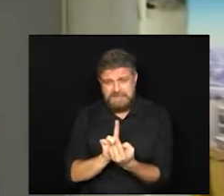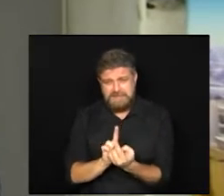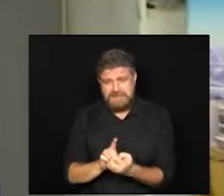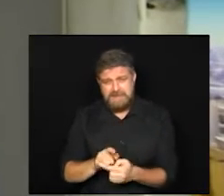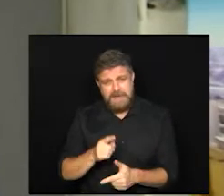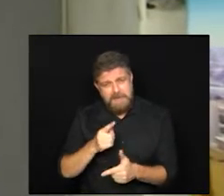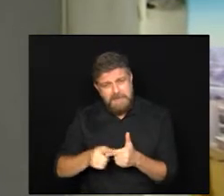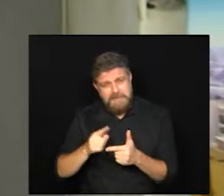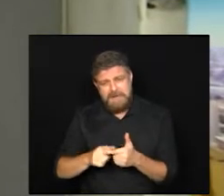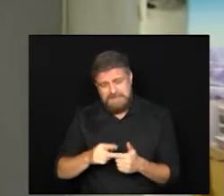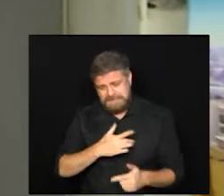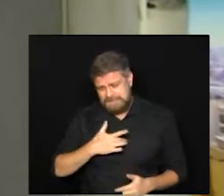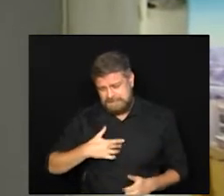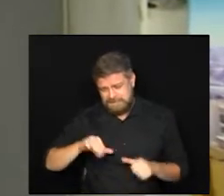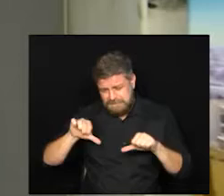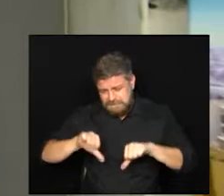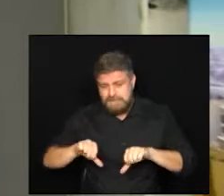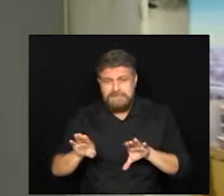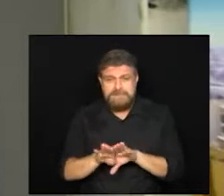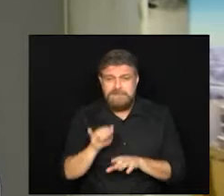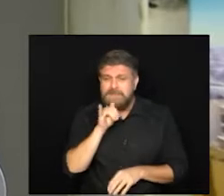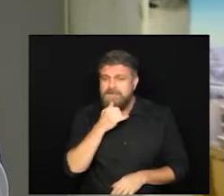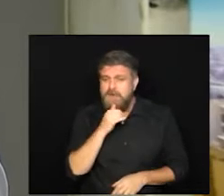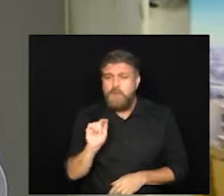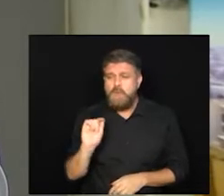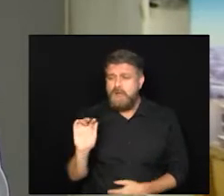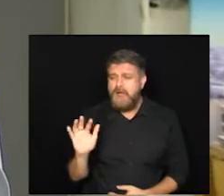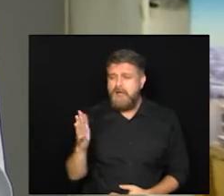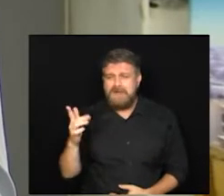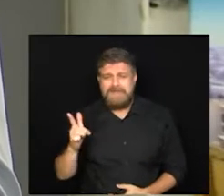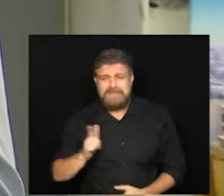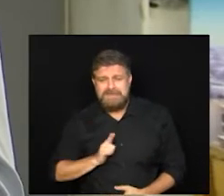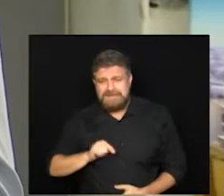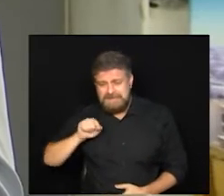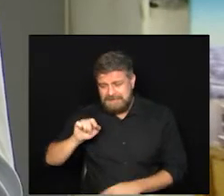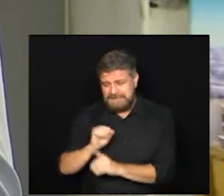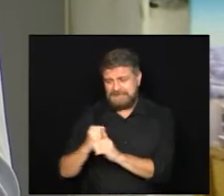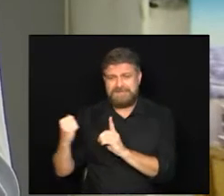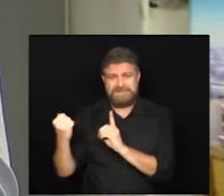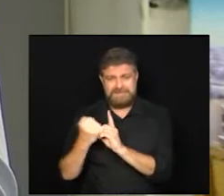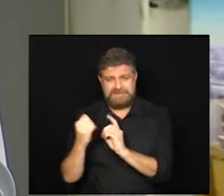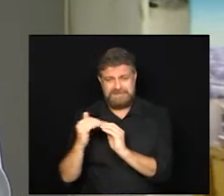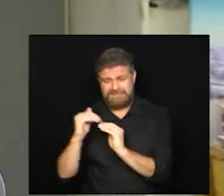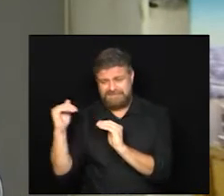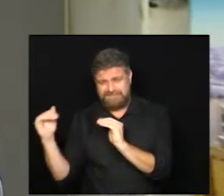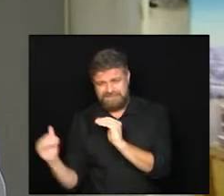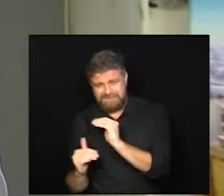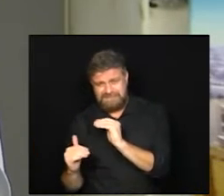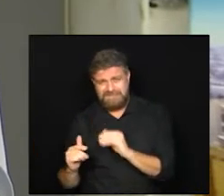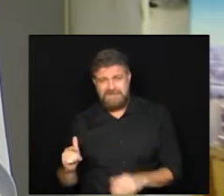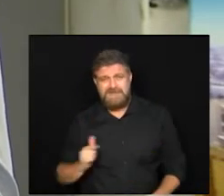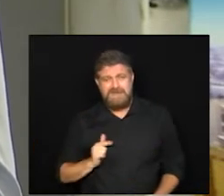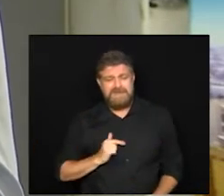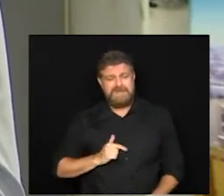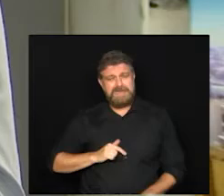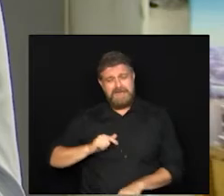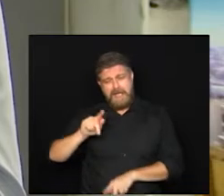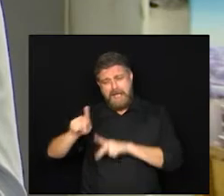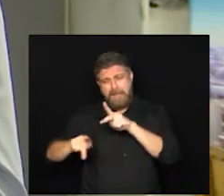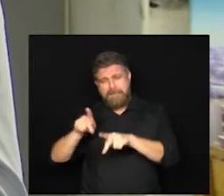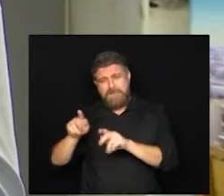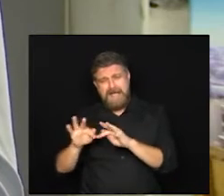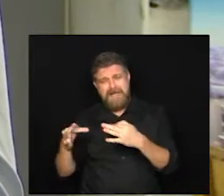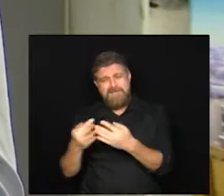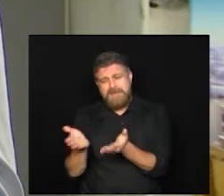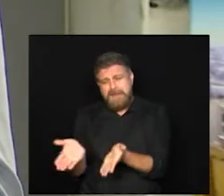graves mas também ela traz infelizmente muitos reflexos sociais aumentou muito a vulnerabilidade das famílias